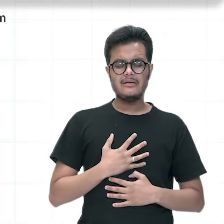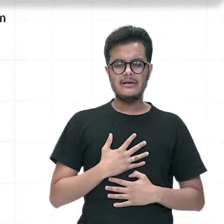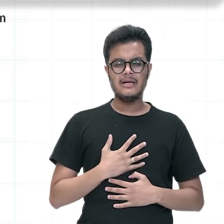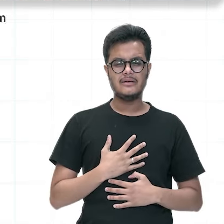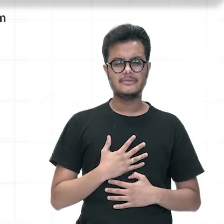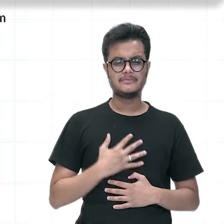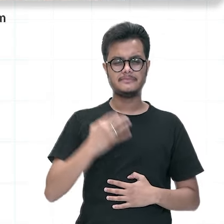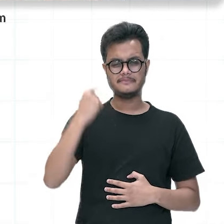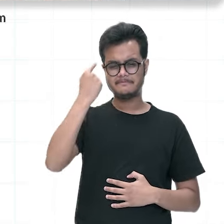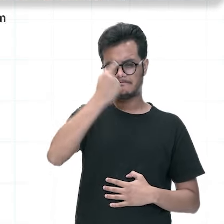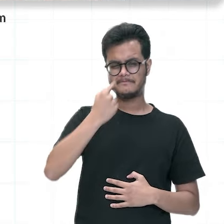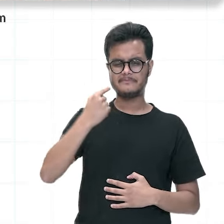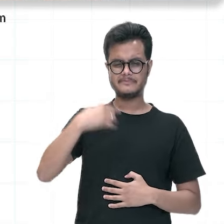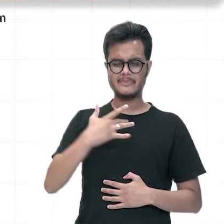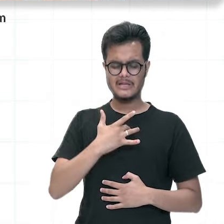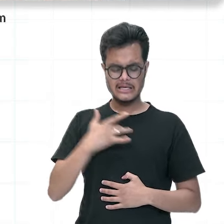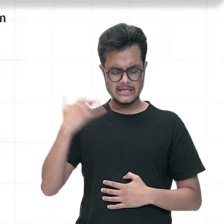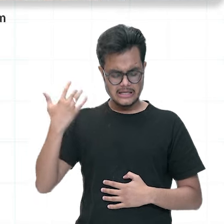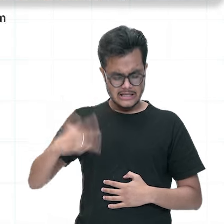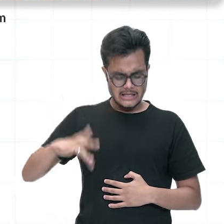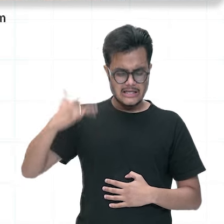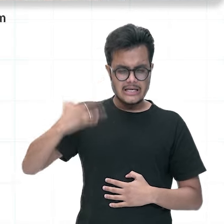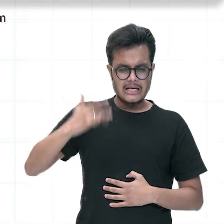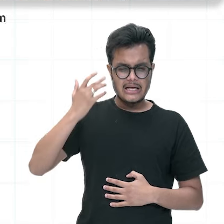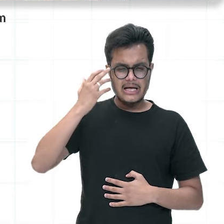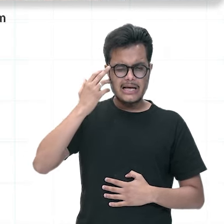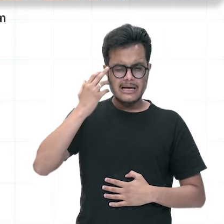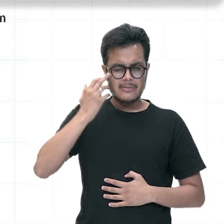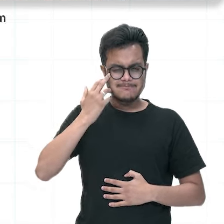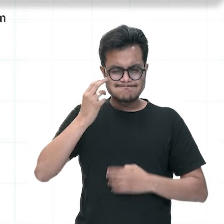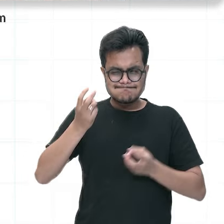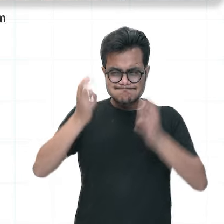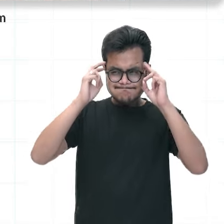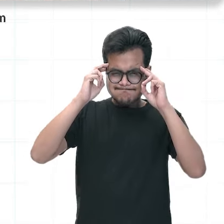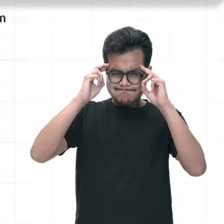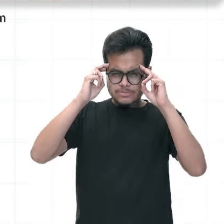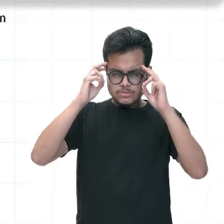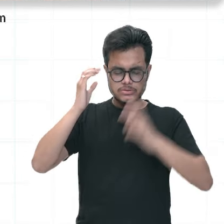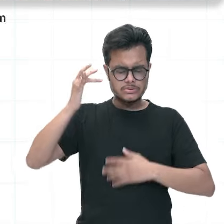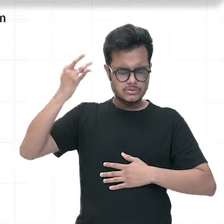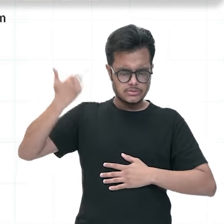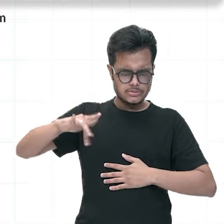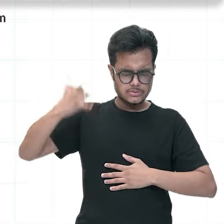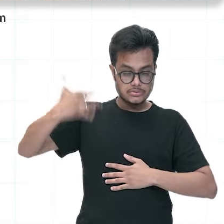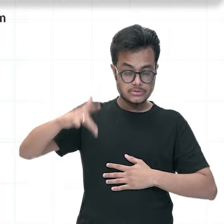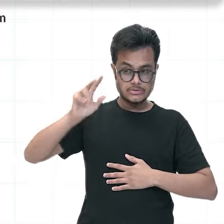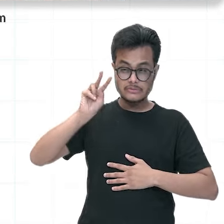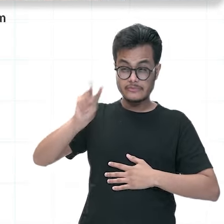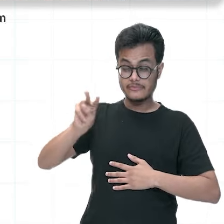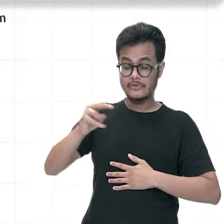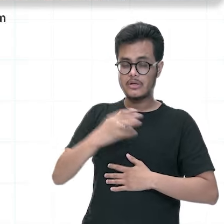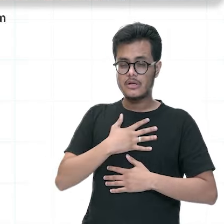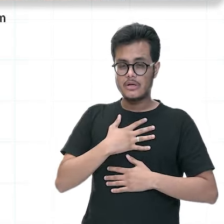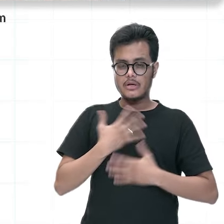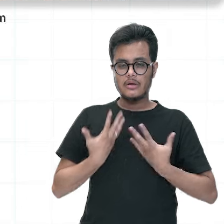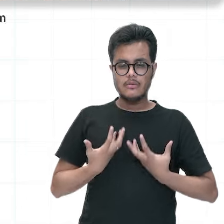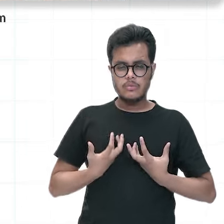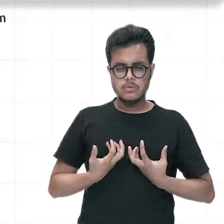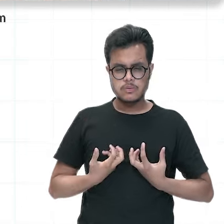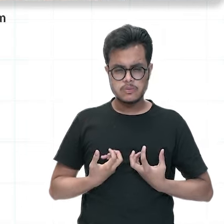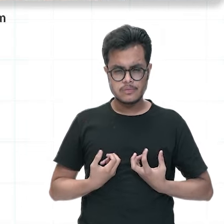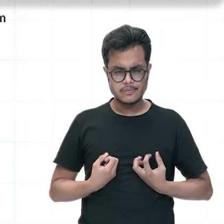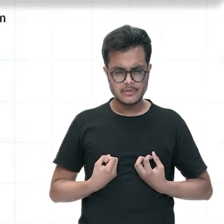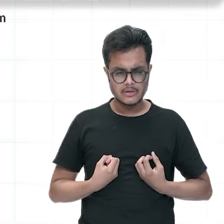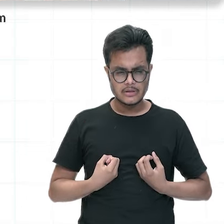aí nos olhos é bem ao fundo dos olhos, né? Quando ela vai ali observar algo, sente essa dor. Cansaço ou dores